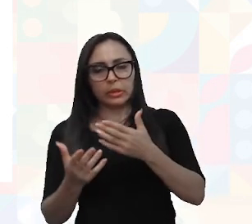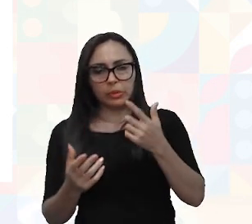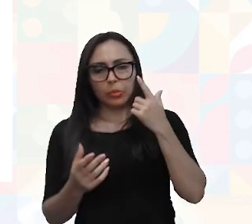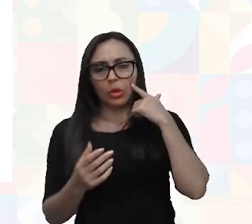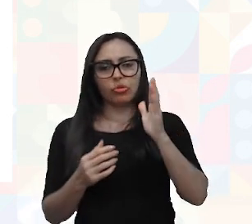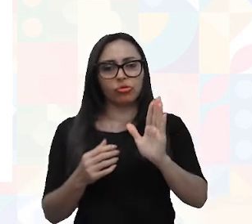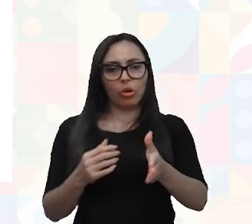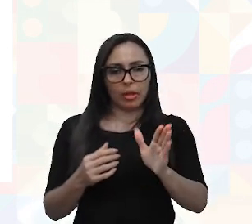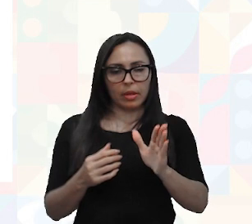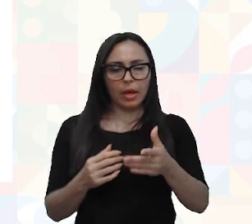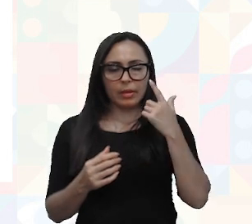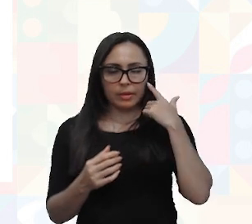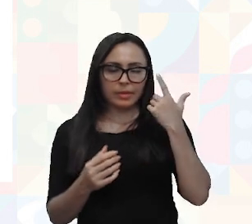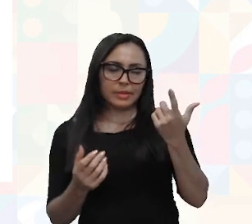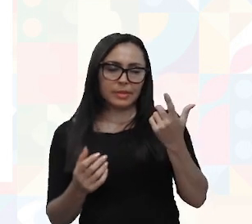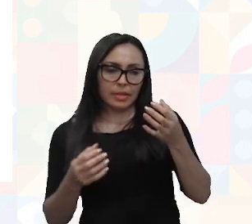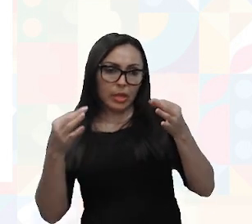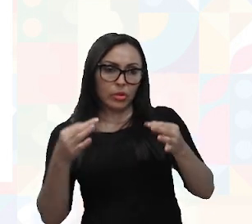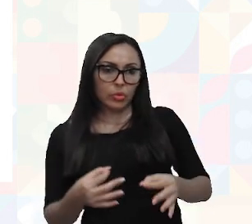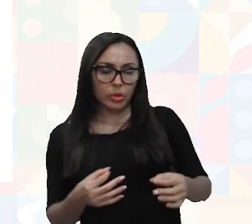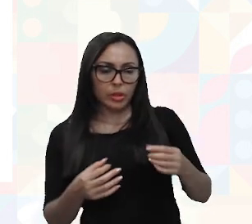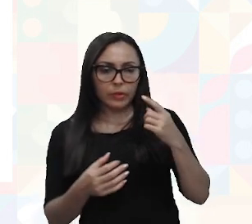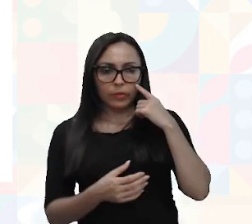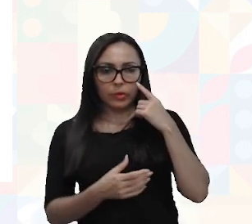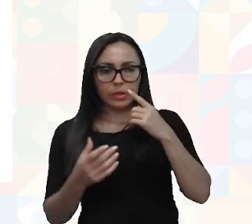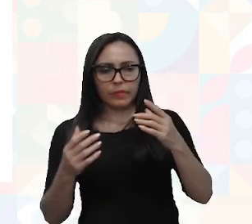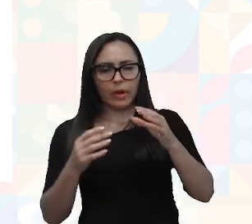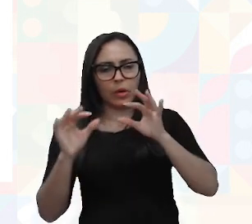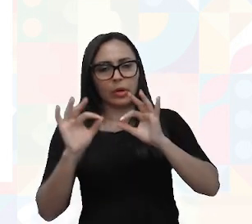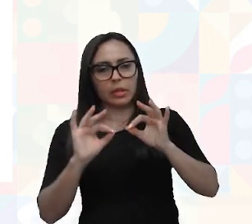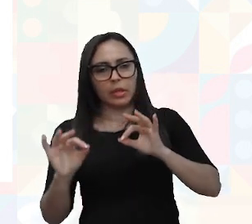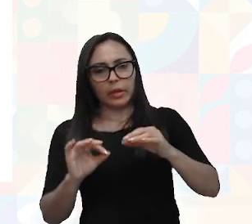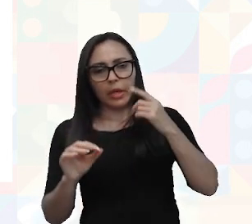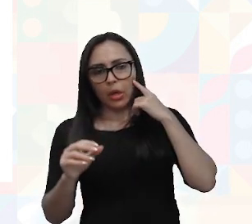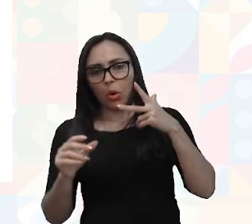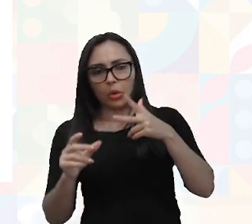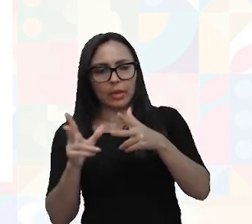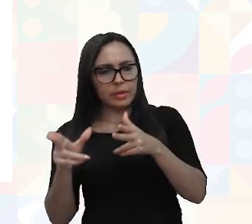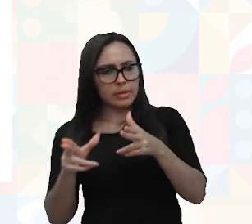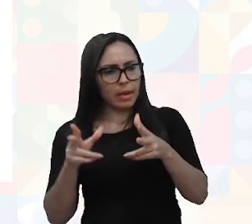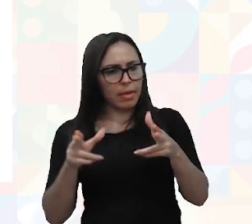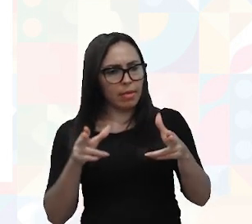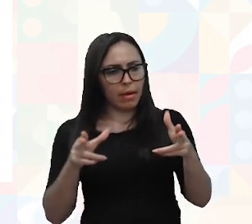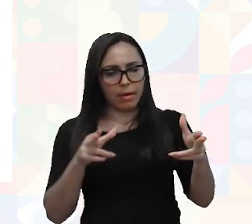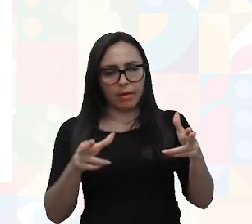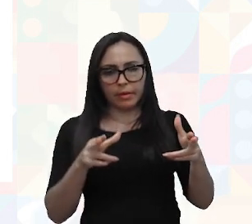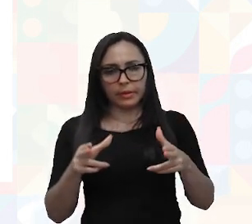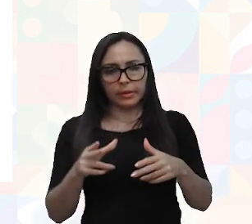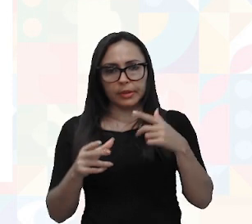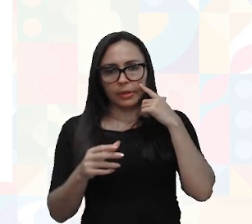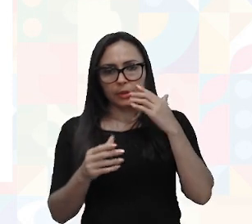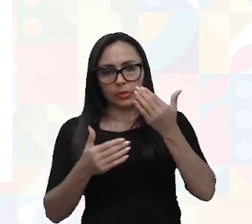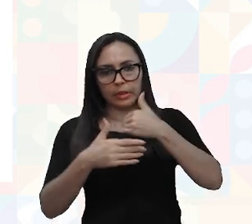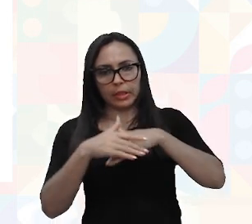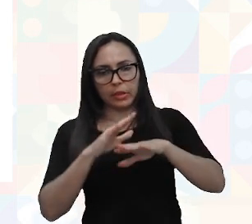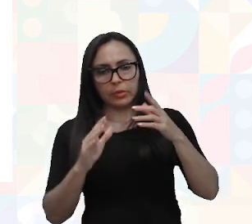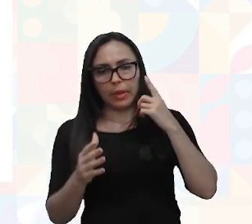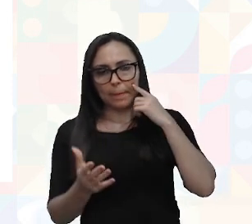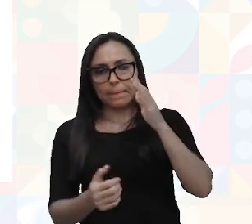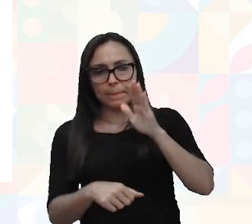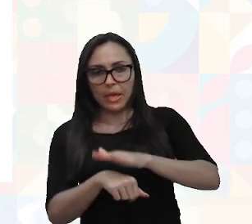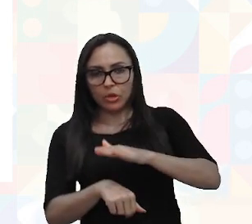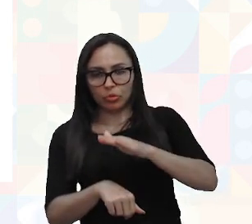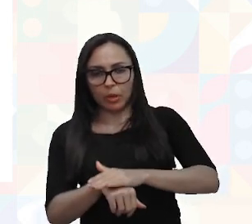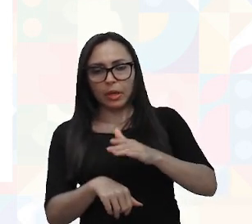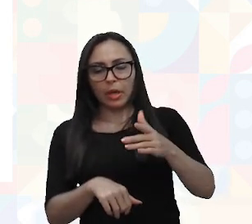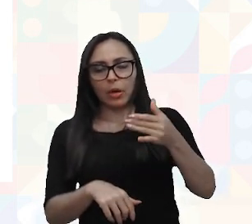está lógico, quando você vai fade in, fade out, vai cortar a cena, mas quando tem um corte brusco, sobretudo dentro da mesma cena, que